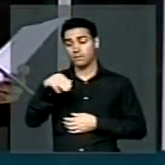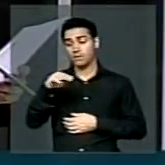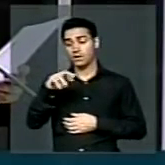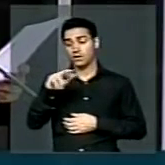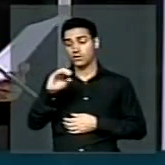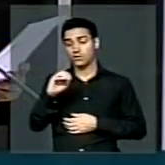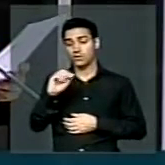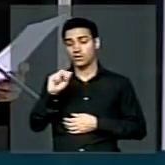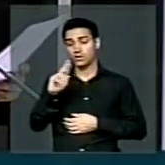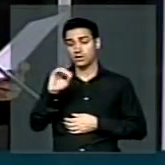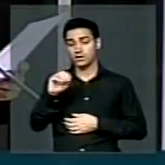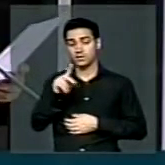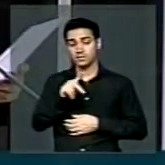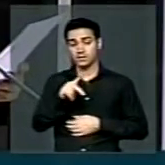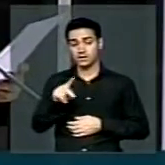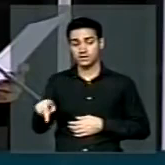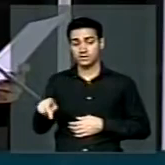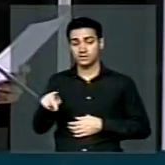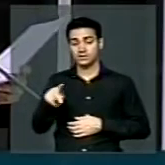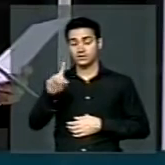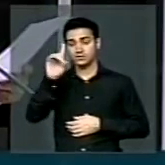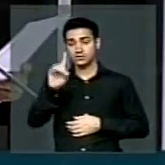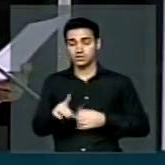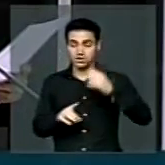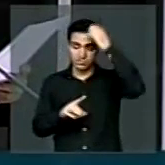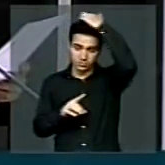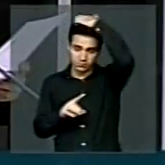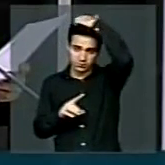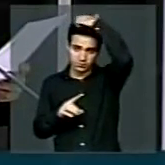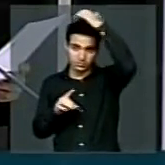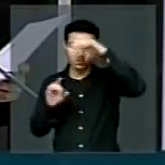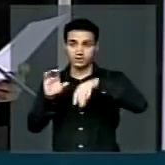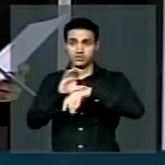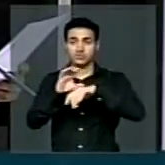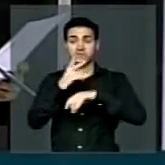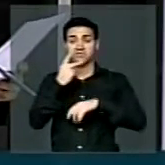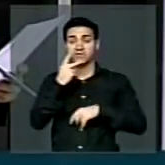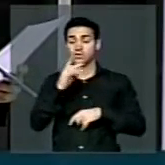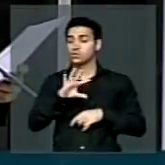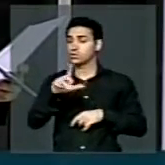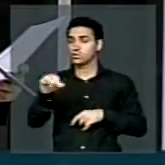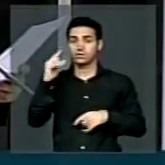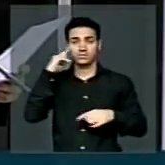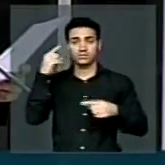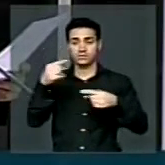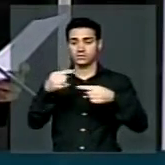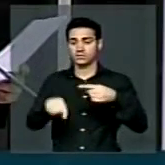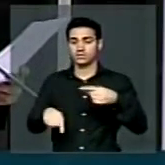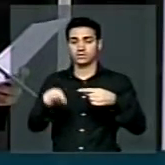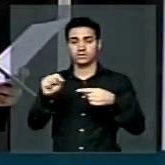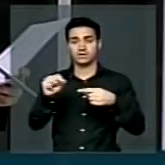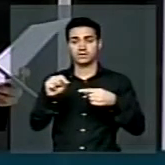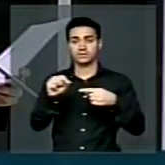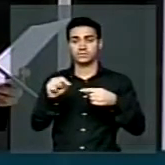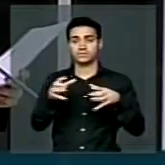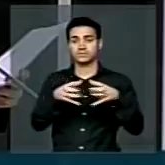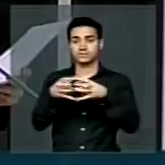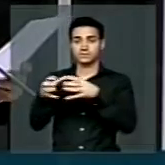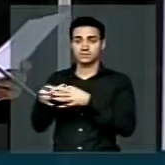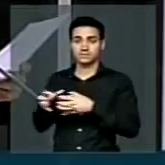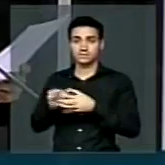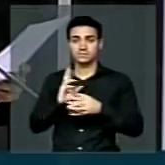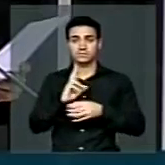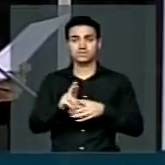Marrafon, presidente da Academia Brasileira de Direito Constitucional, aponta clima de insatisfação nas instâncias de representação